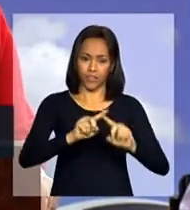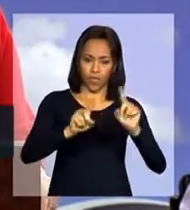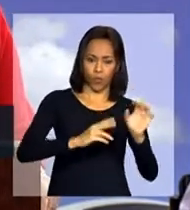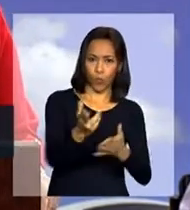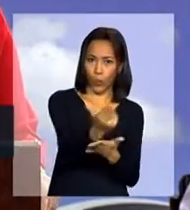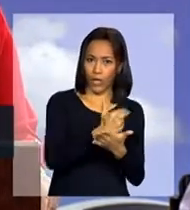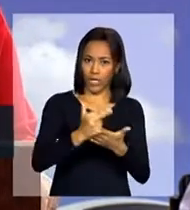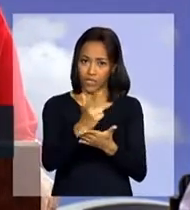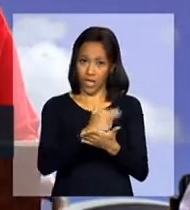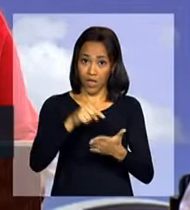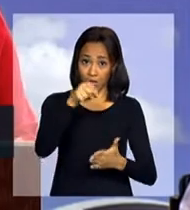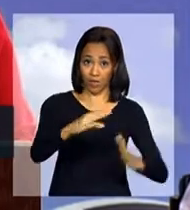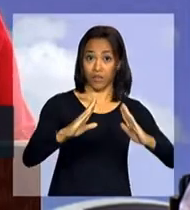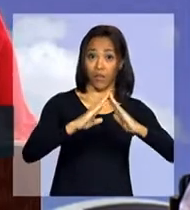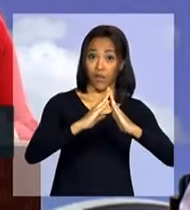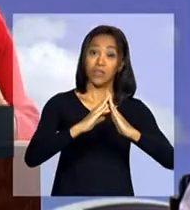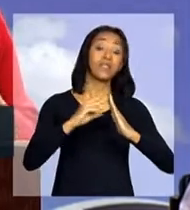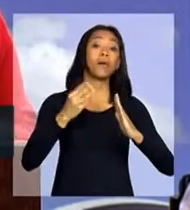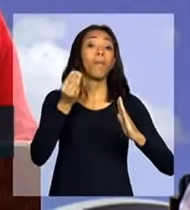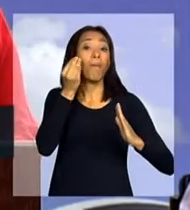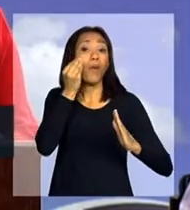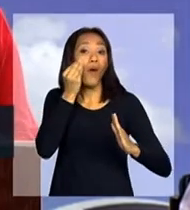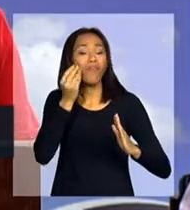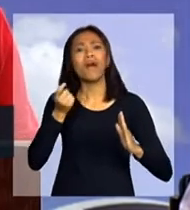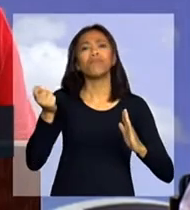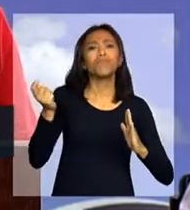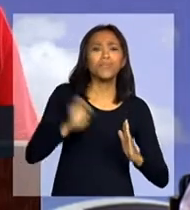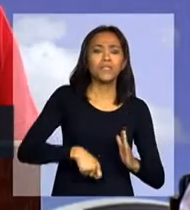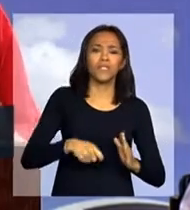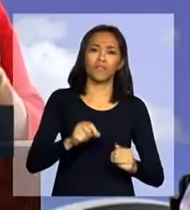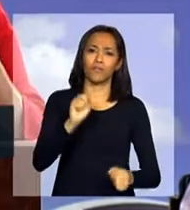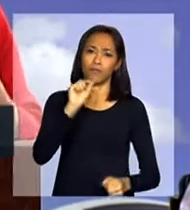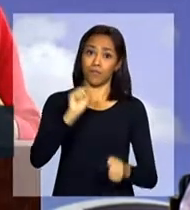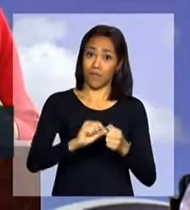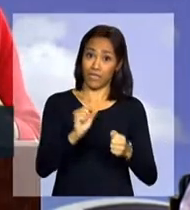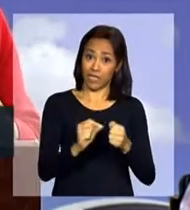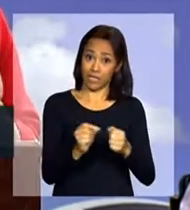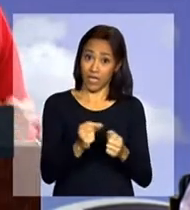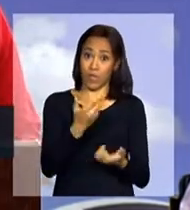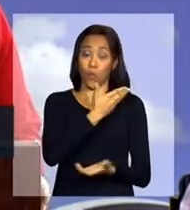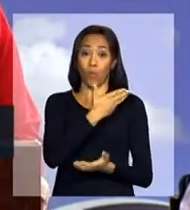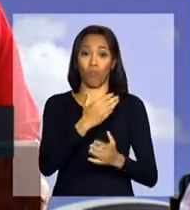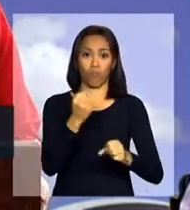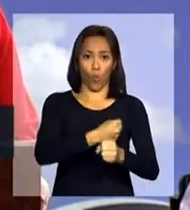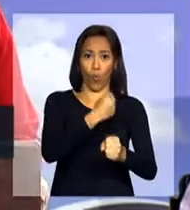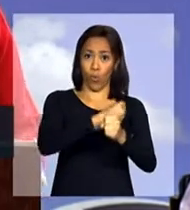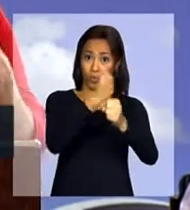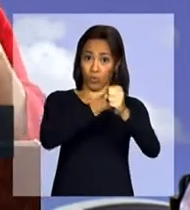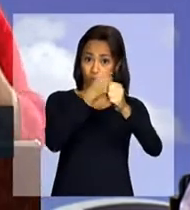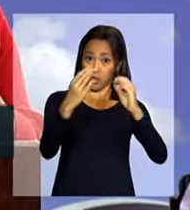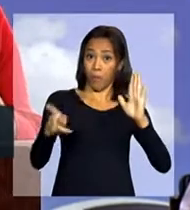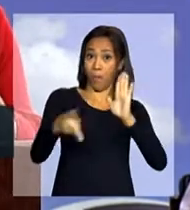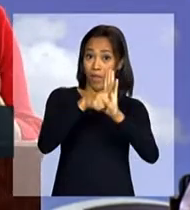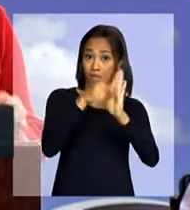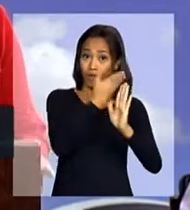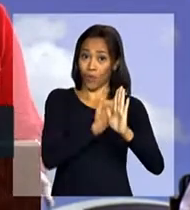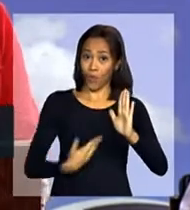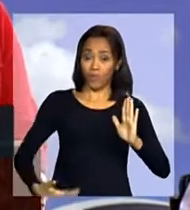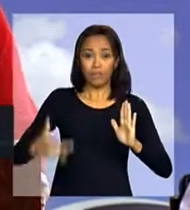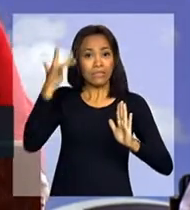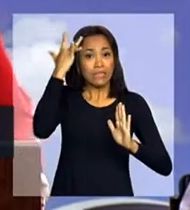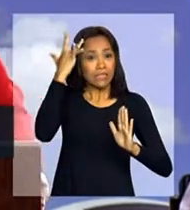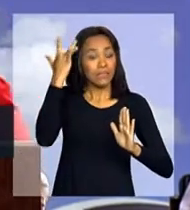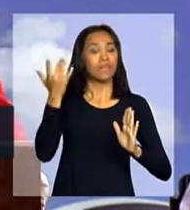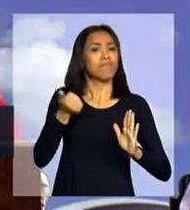prova de que é possível criar prédios públicos de qualidade, mais baratos,